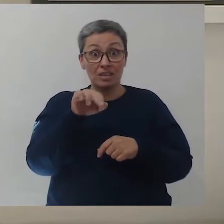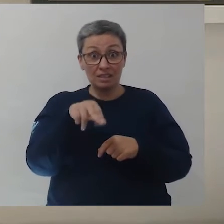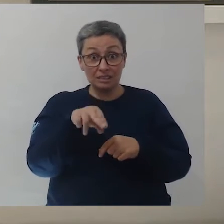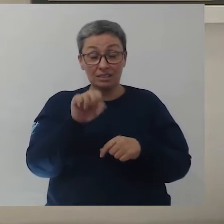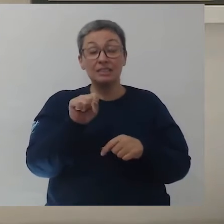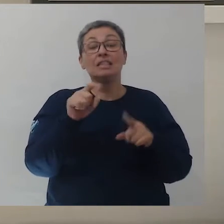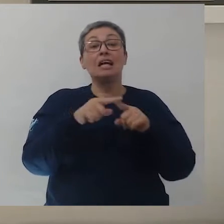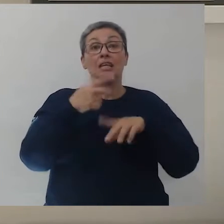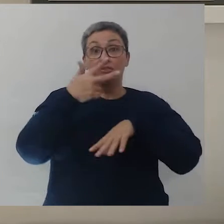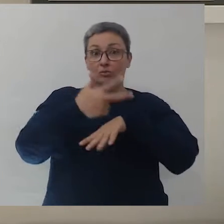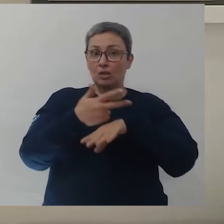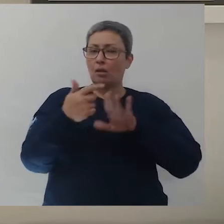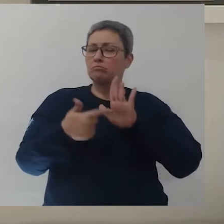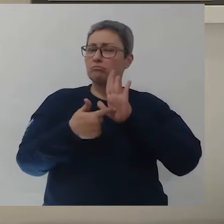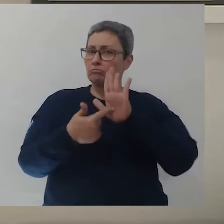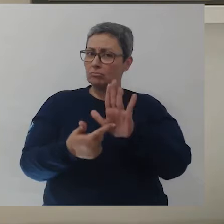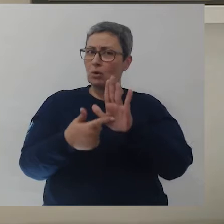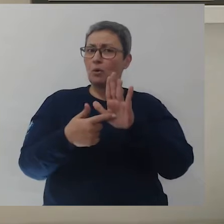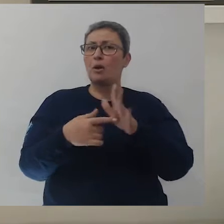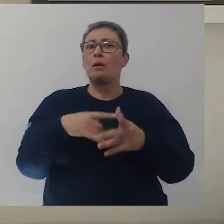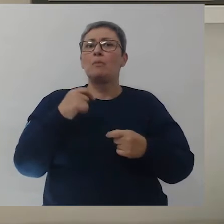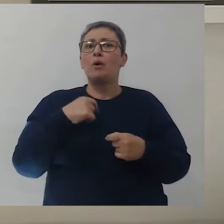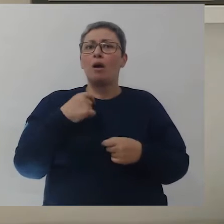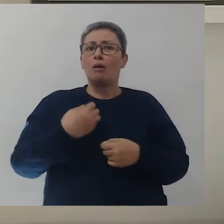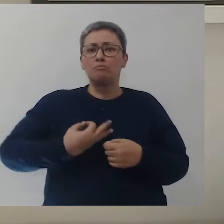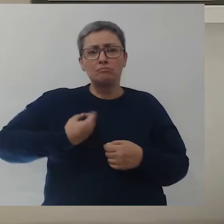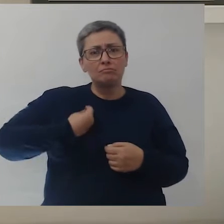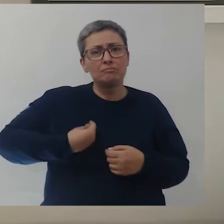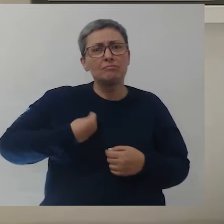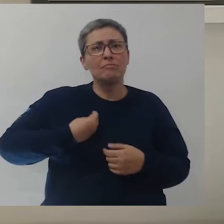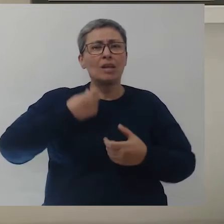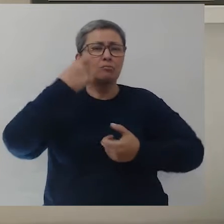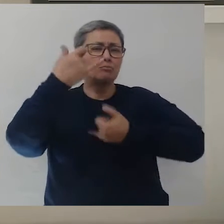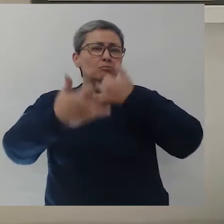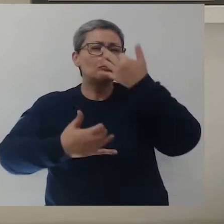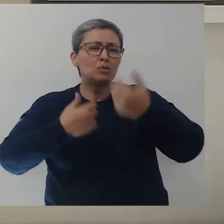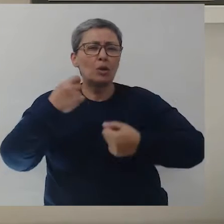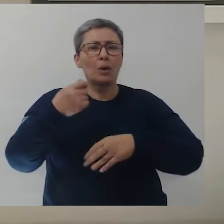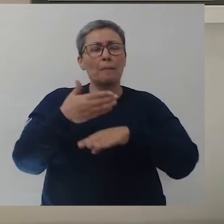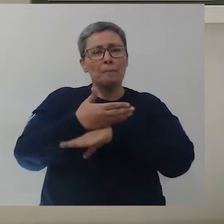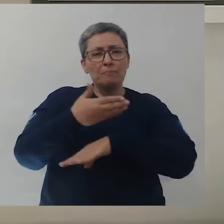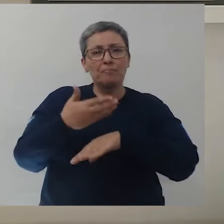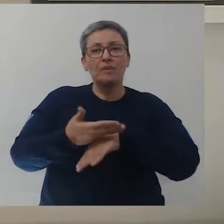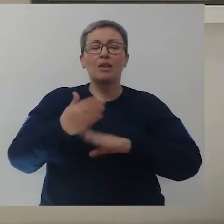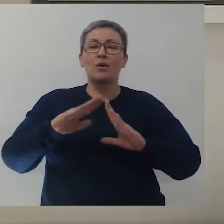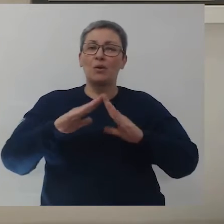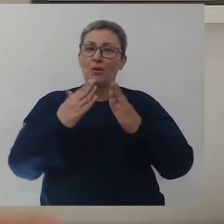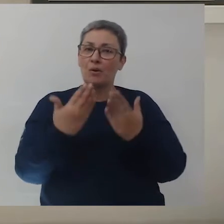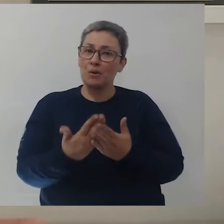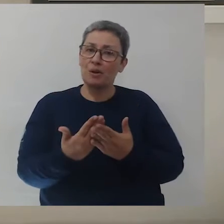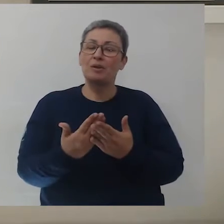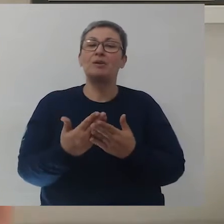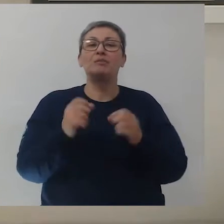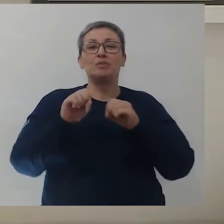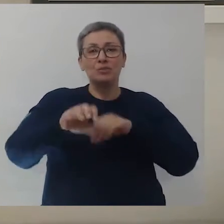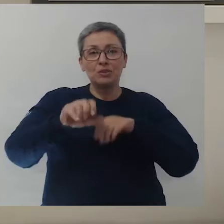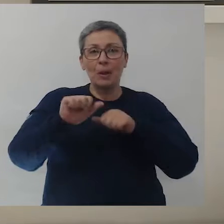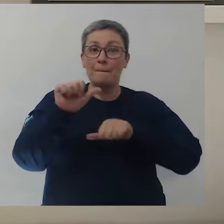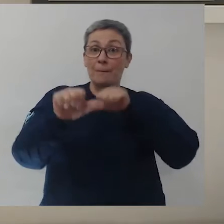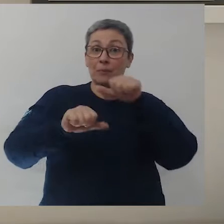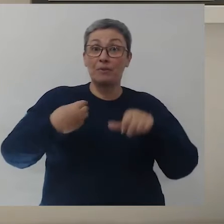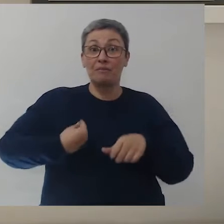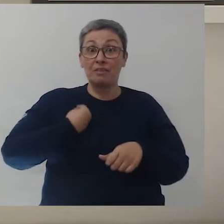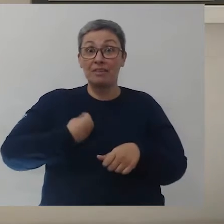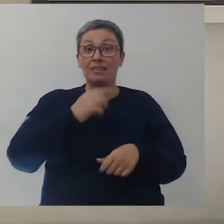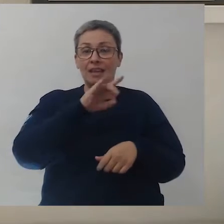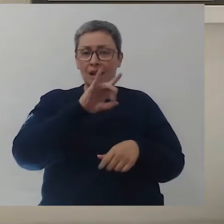Então, esse vídeo, ele mostra o depoimento real dos participantes e como que a educação mudou a vida de cada